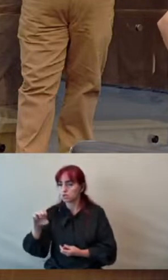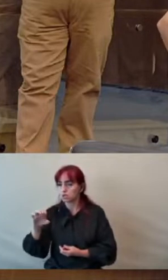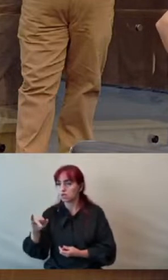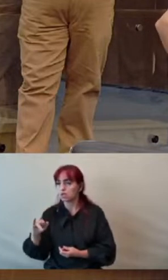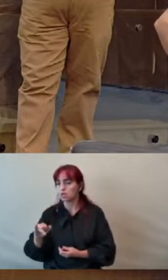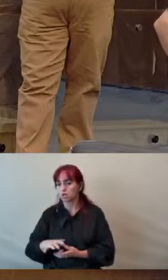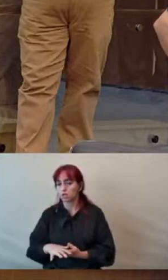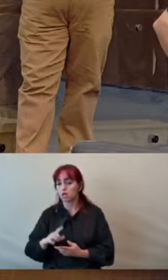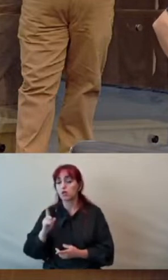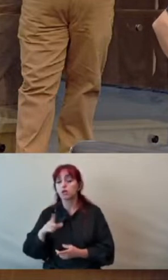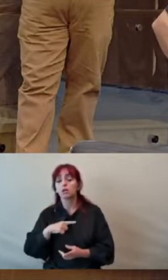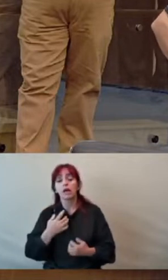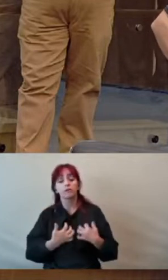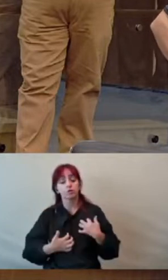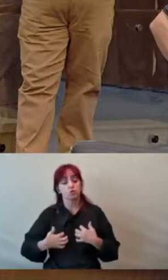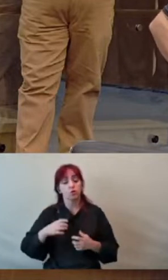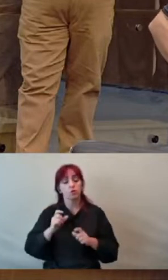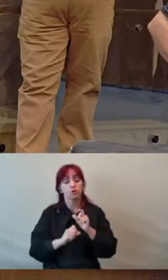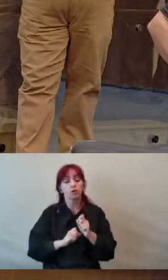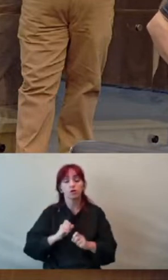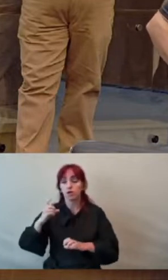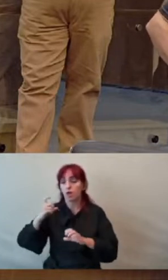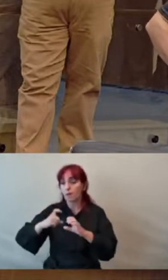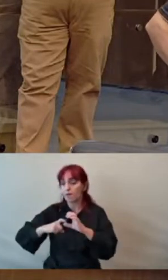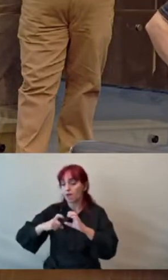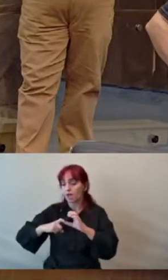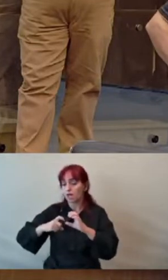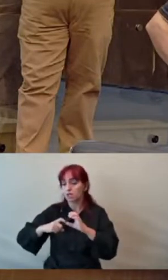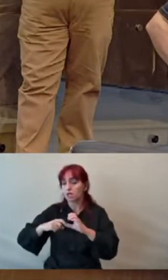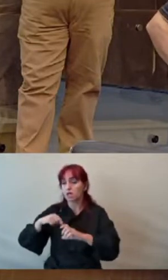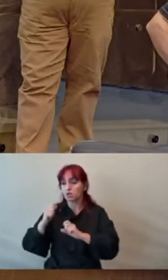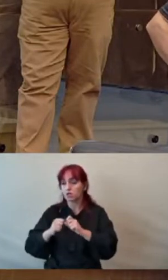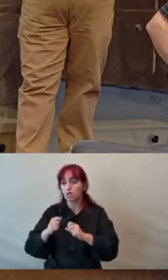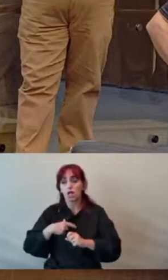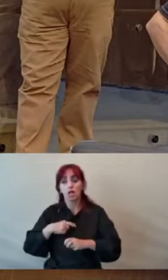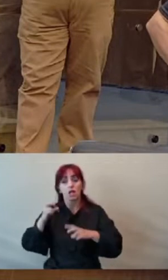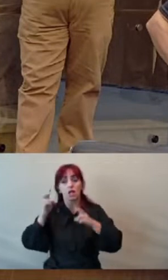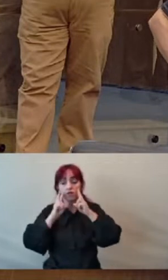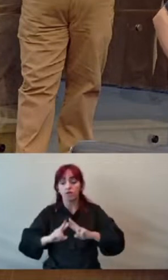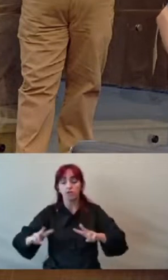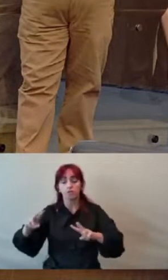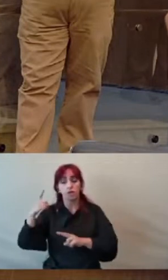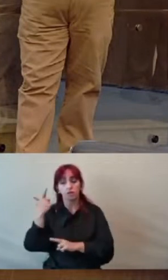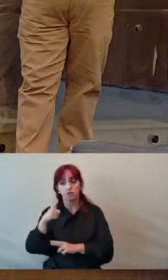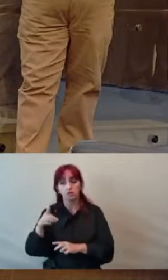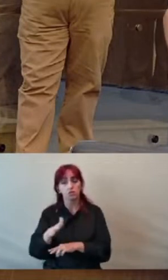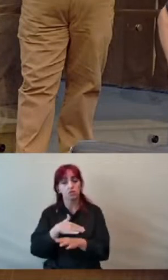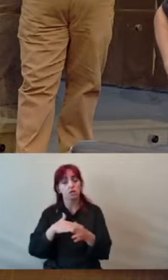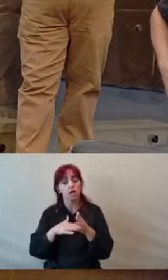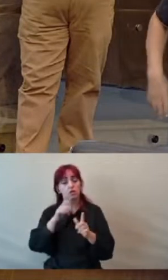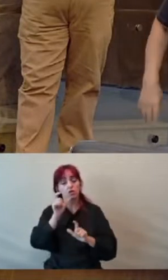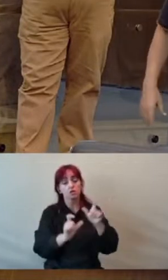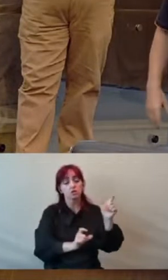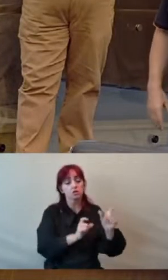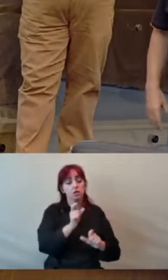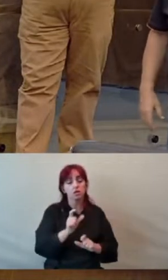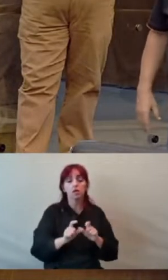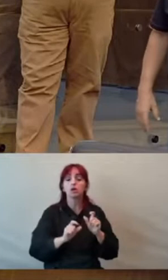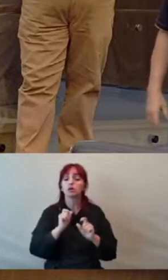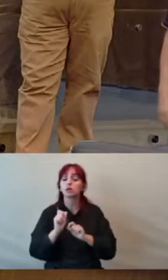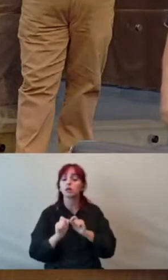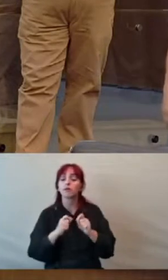incomodando era a BH Trans não dar visibilidade a todo cidadão sobre o que estava sendo, de fato,